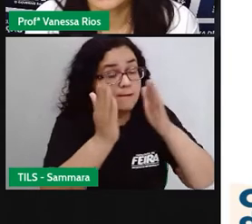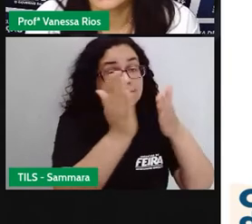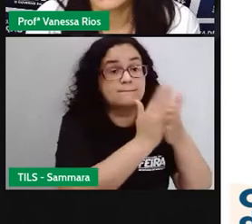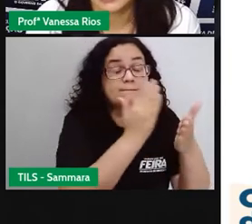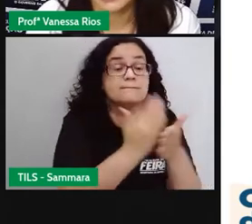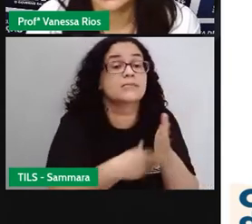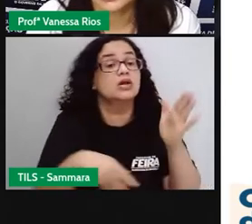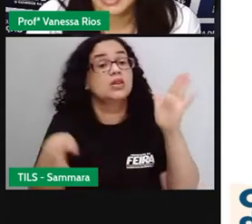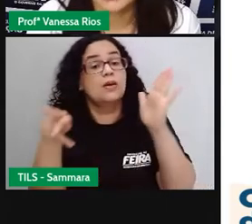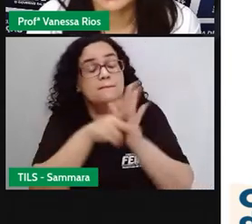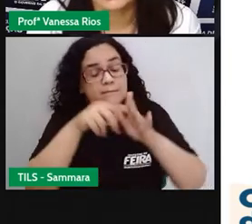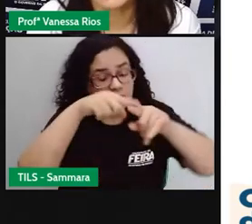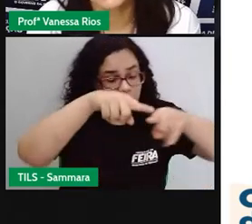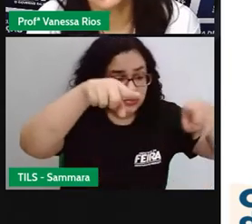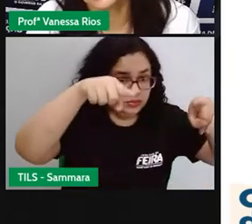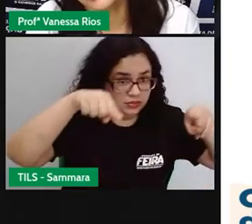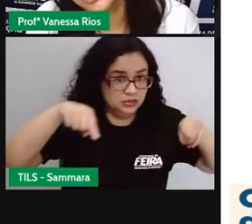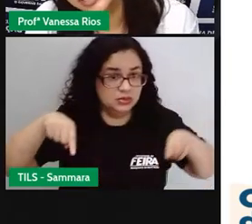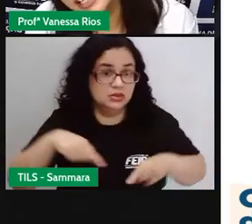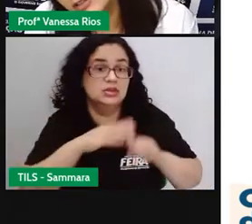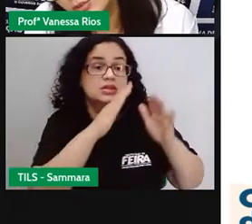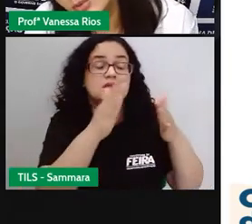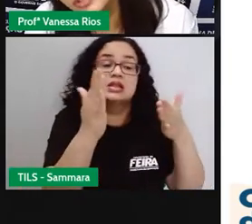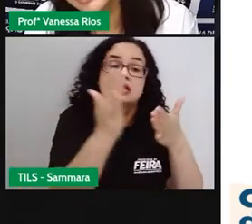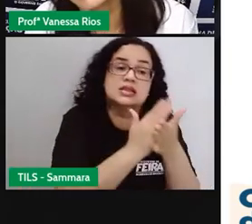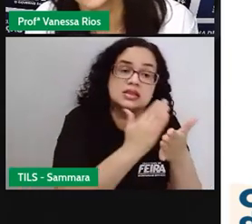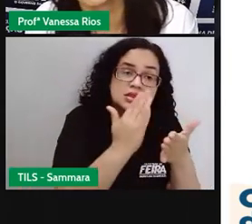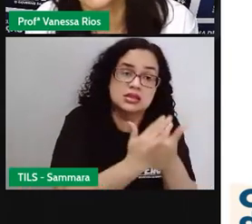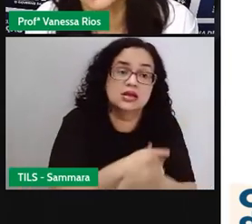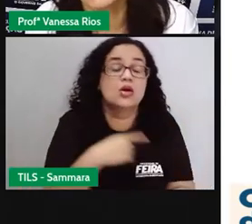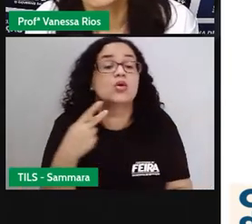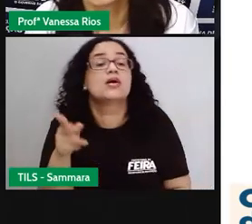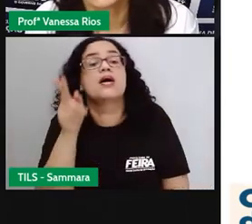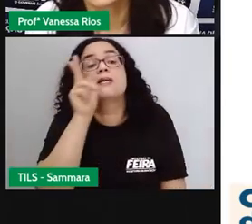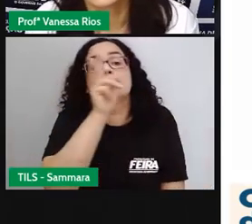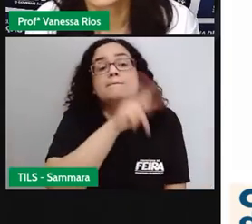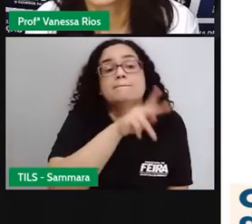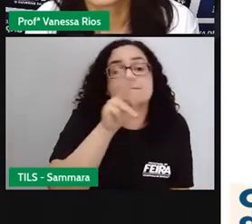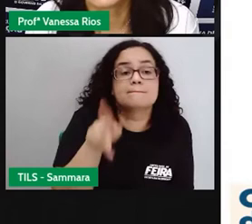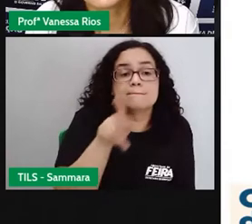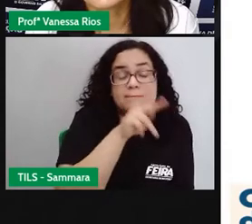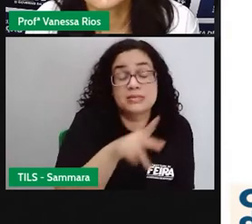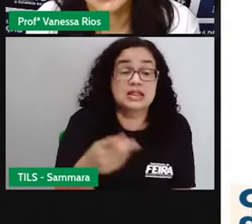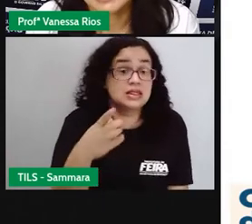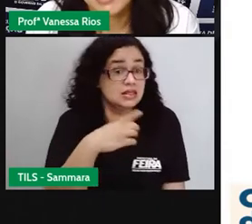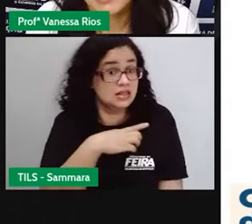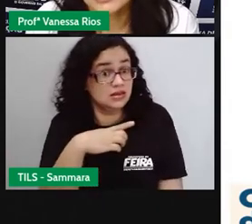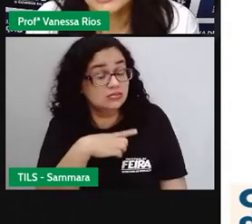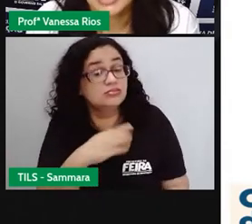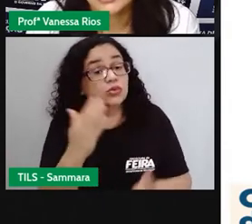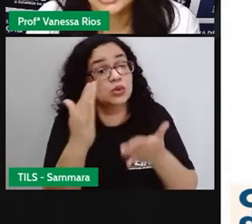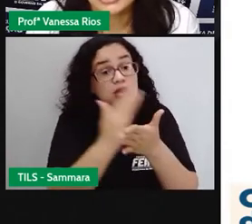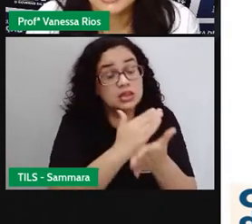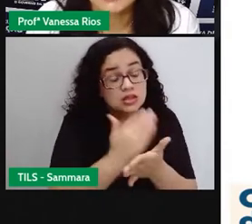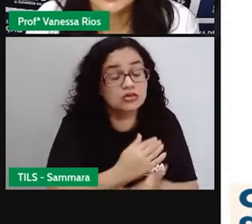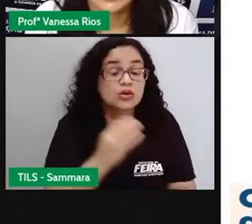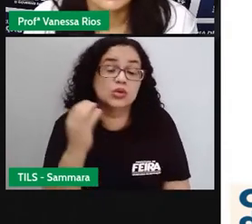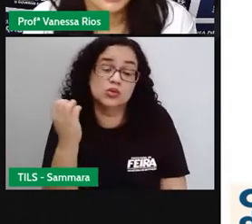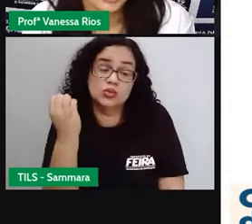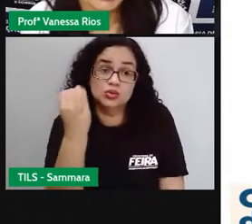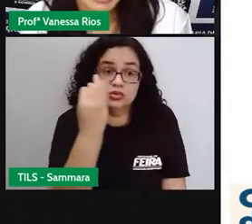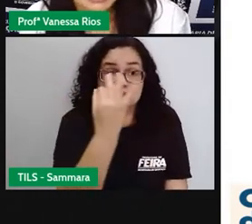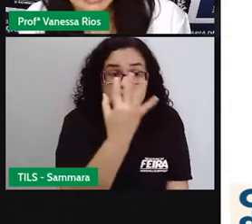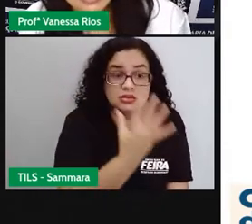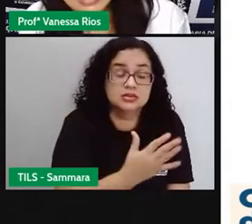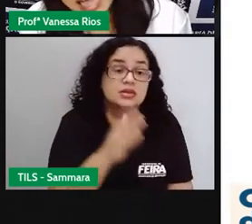ou na própria sala de aula, ter os cantinhos de leitura, onde a pró vai disponibilizando aí uma quantidade de livros.